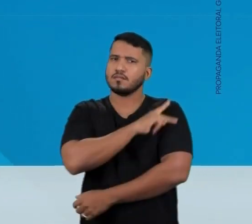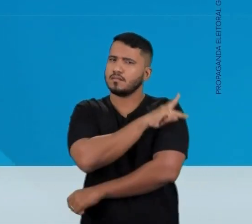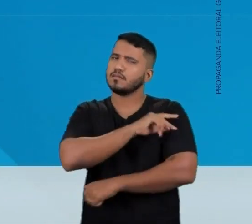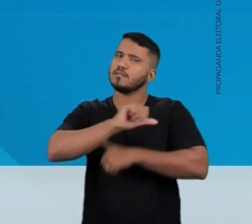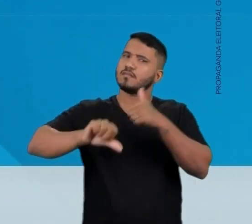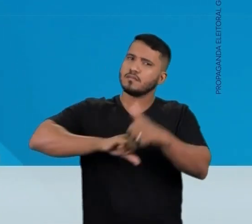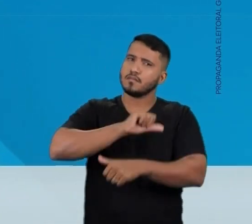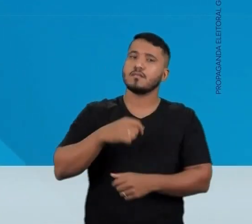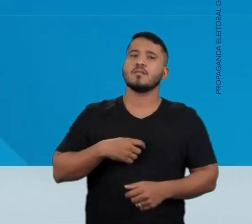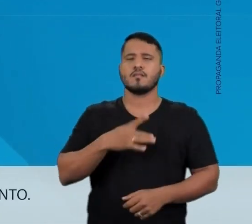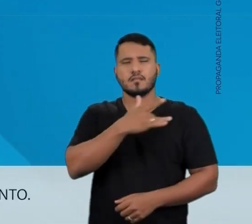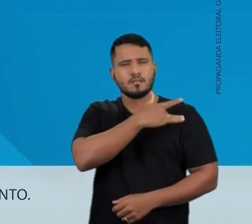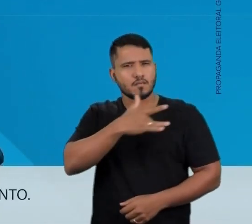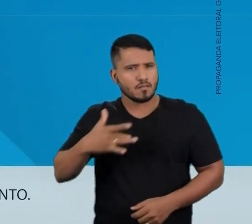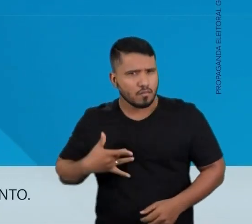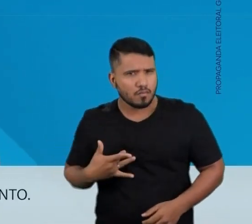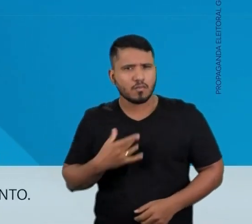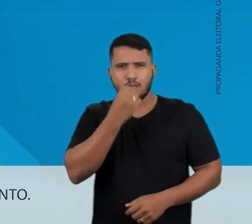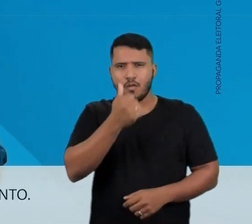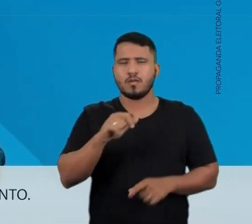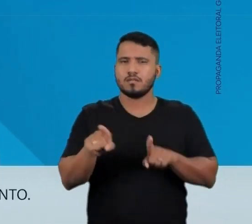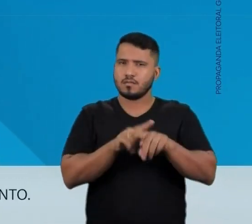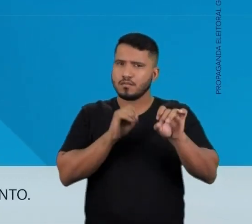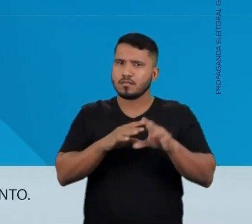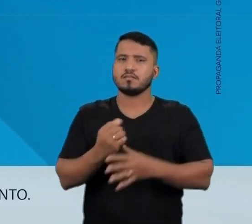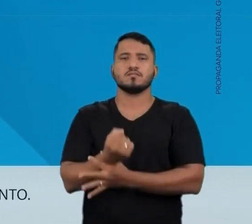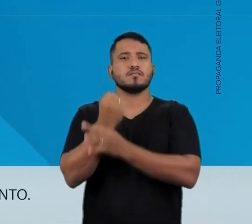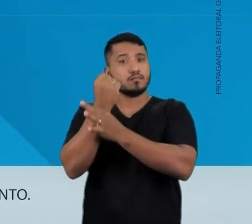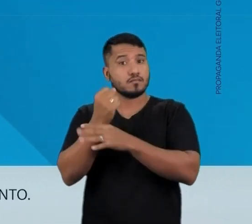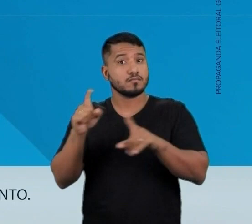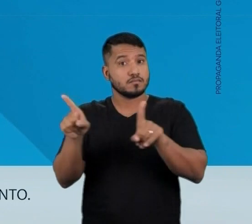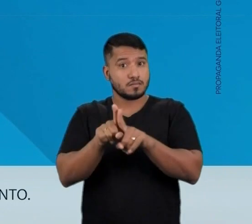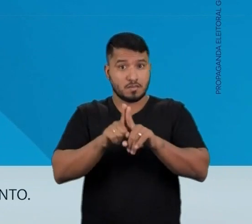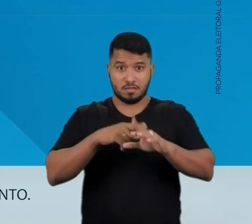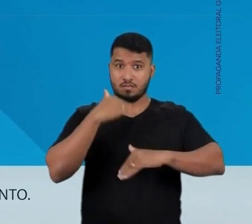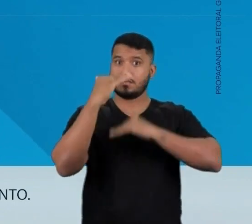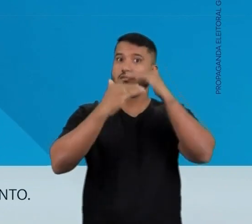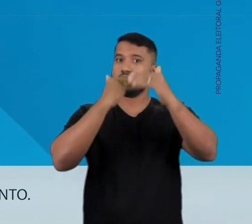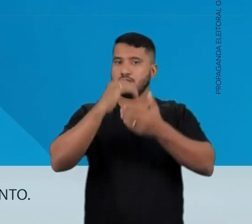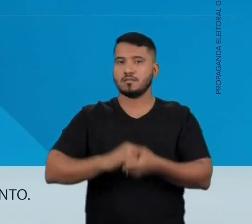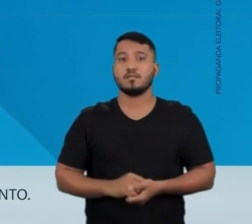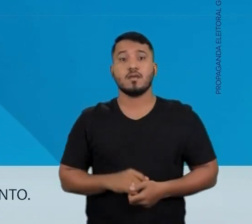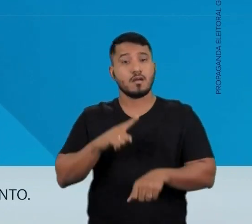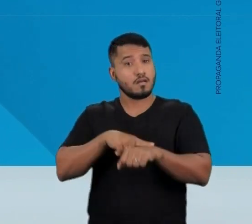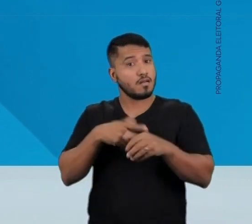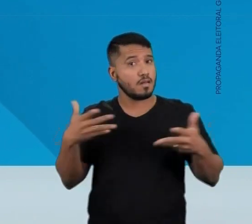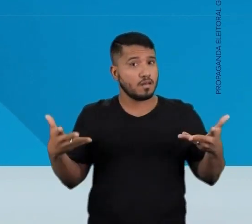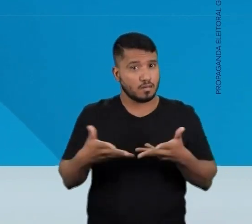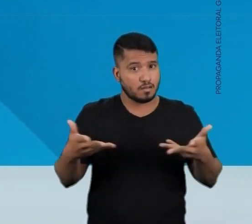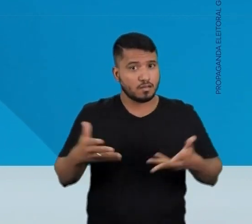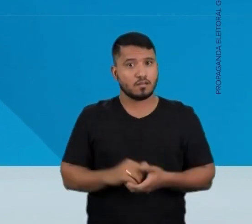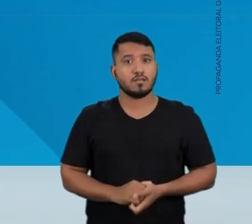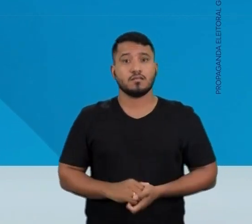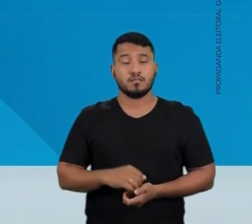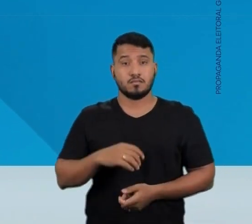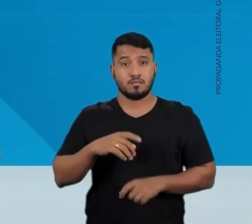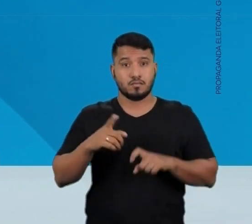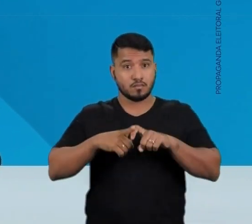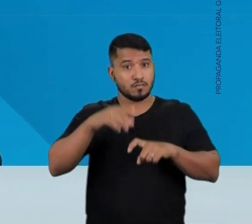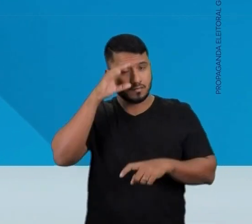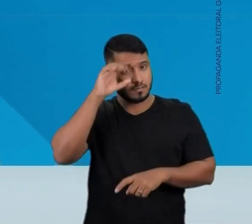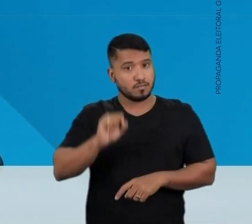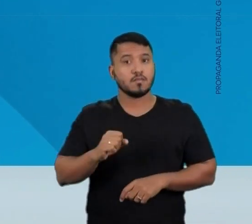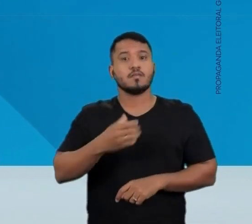Acredito no Piauí da mudança com mais saúde, educação, segurança e desenvolvimento. A hora é agora.